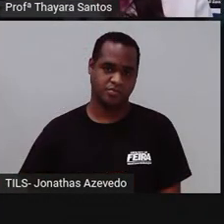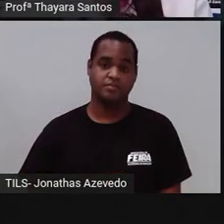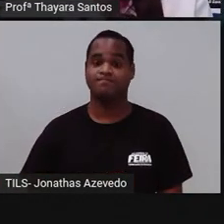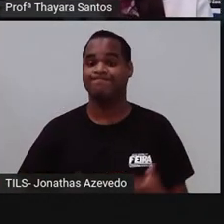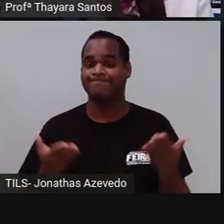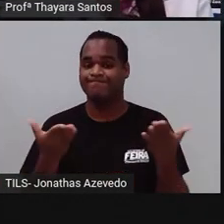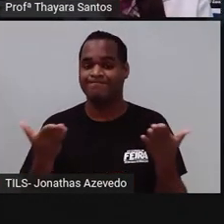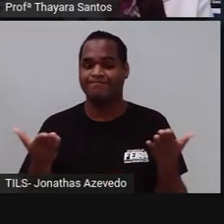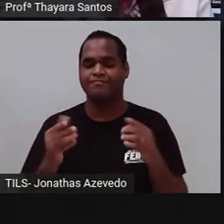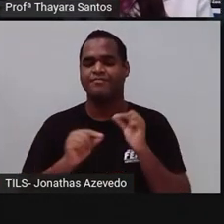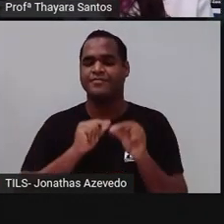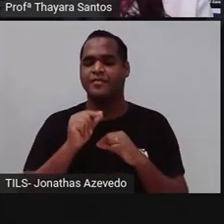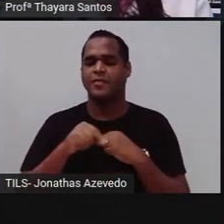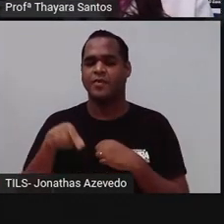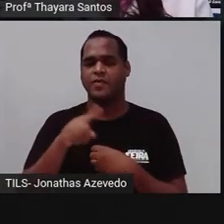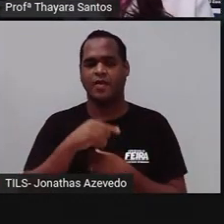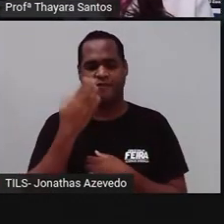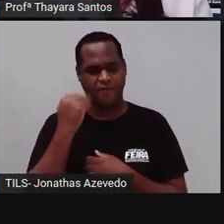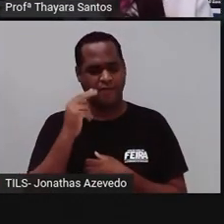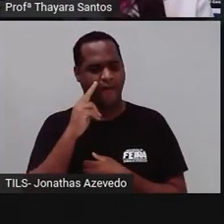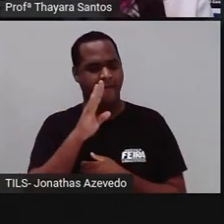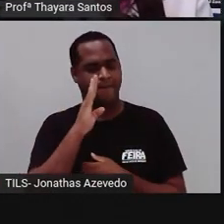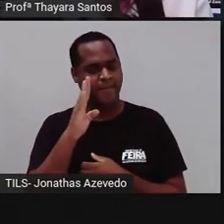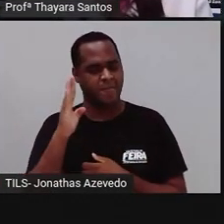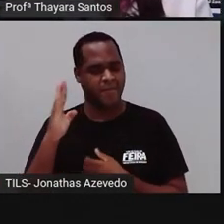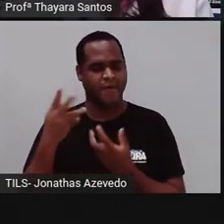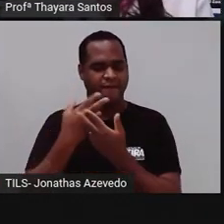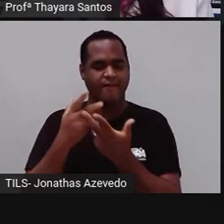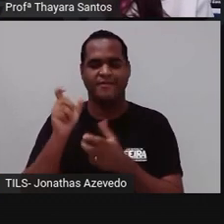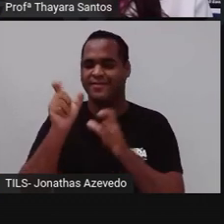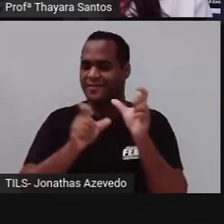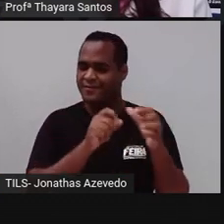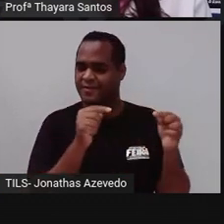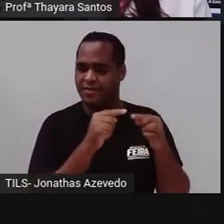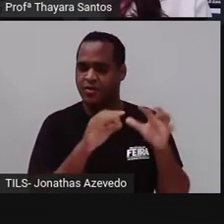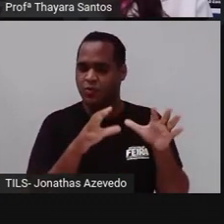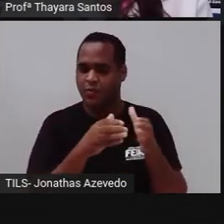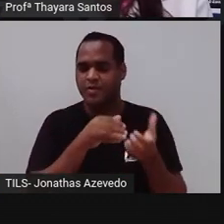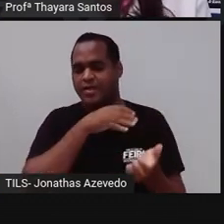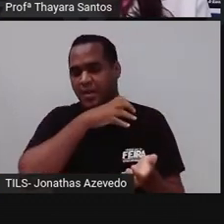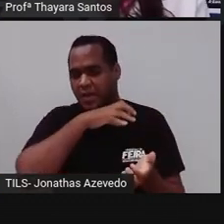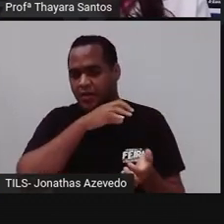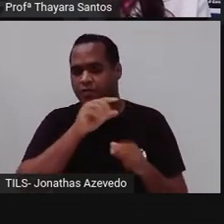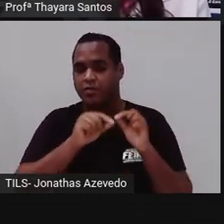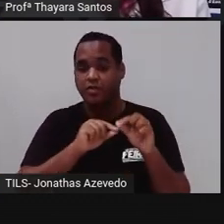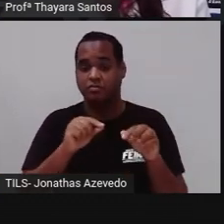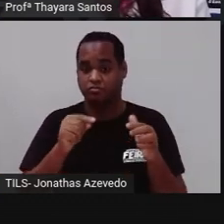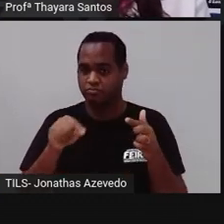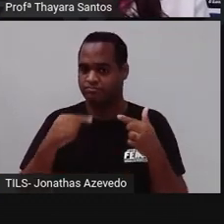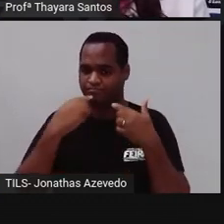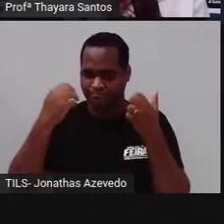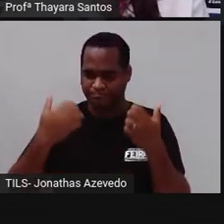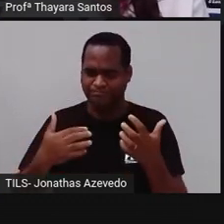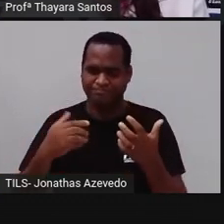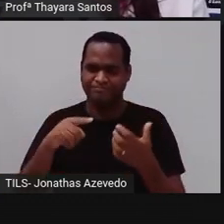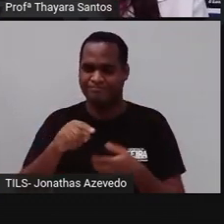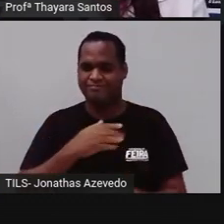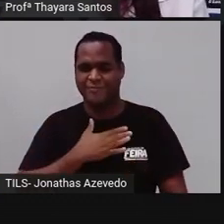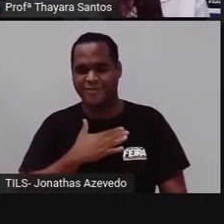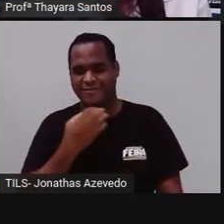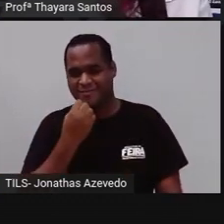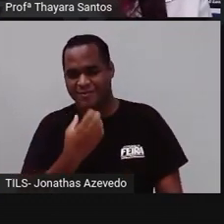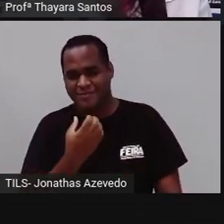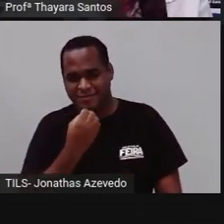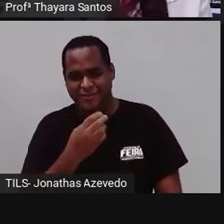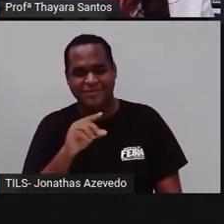E agora, que a gente já viu as principais características desses dois grupos de animais, a gente vai pra aquela parte que eu sei que vocês mais gostam e do outro